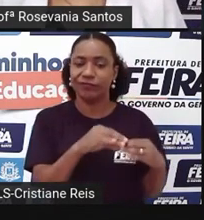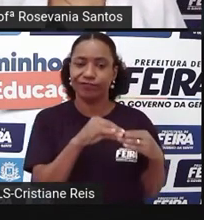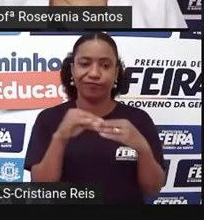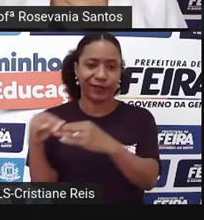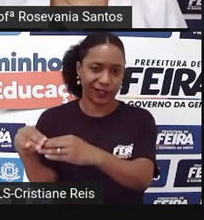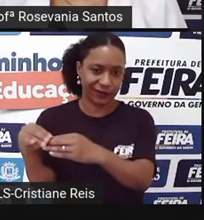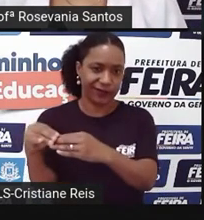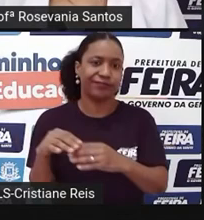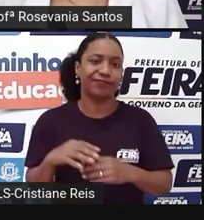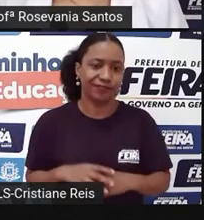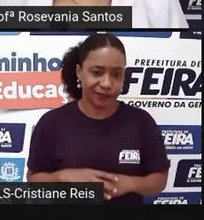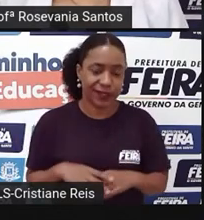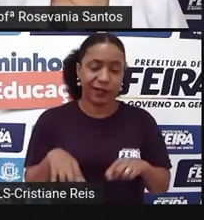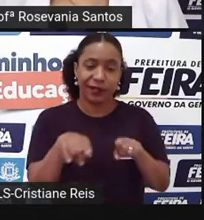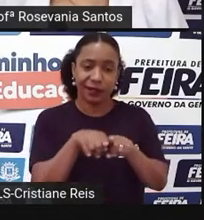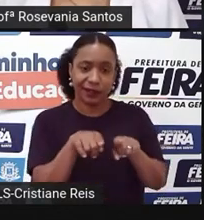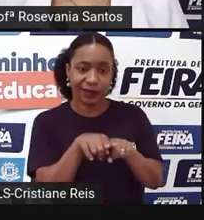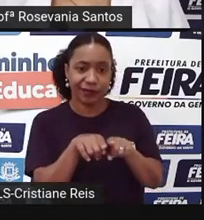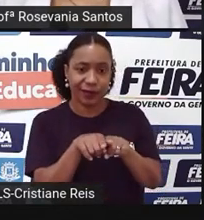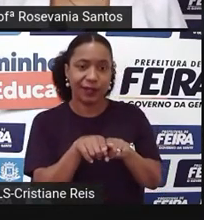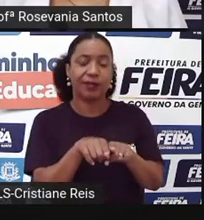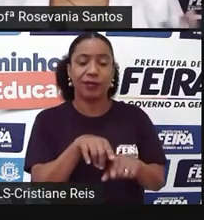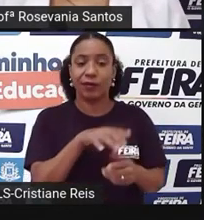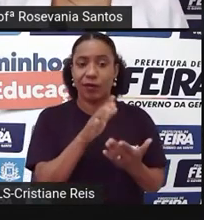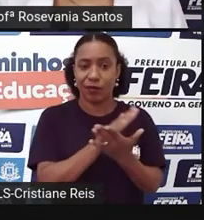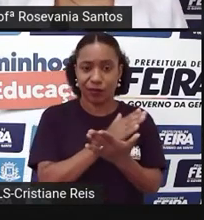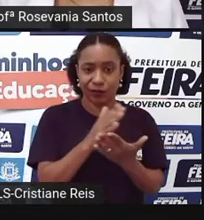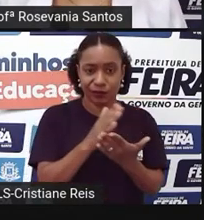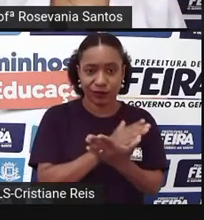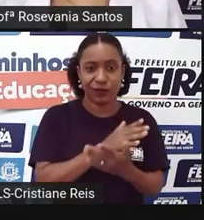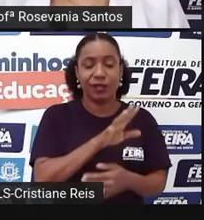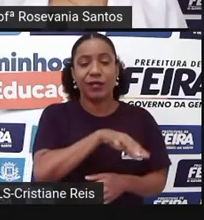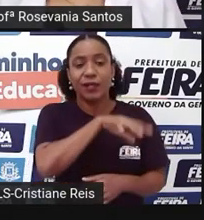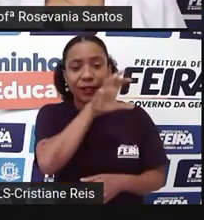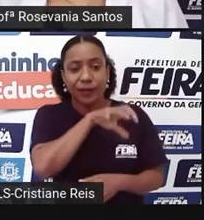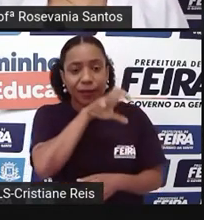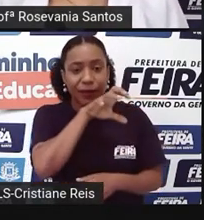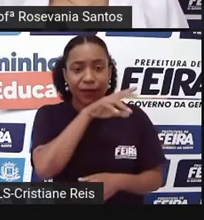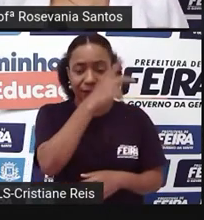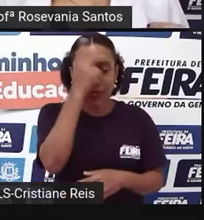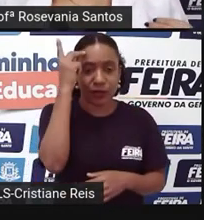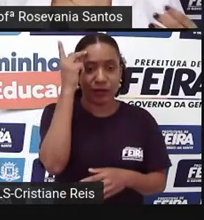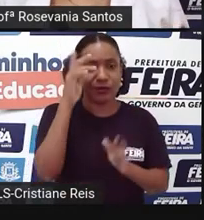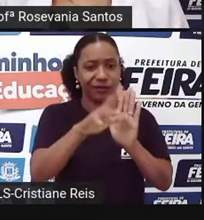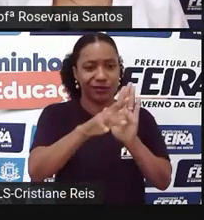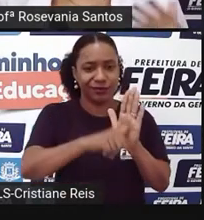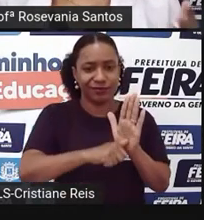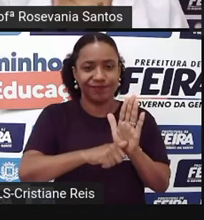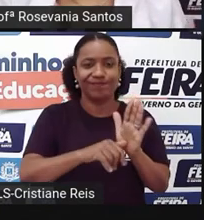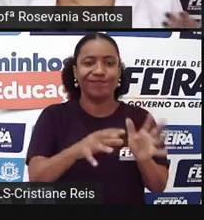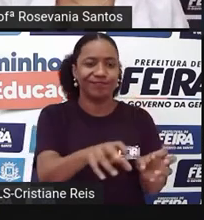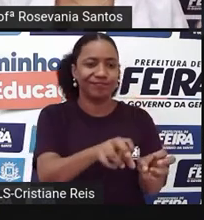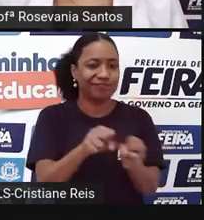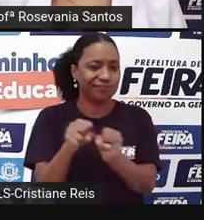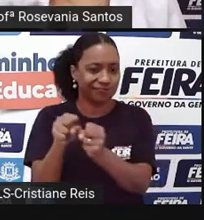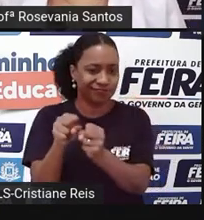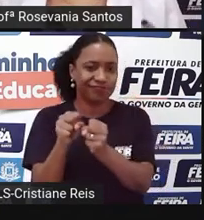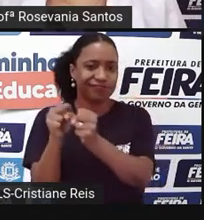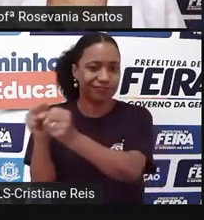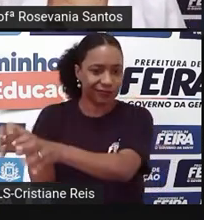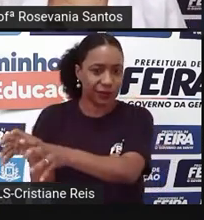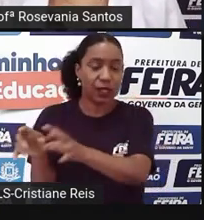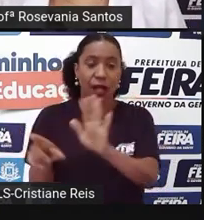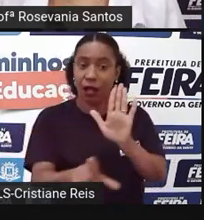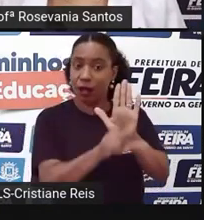tráfico de animais, que além de ser crime, né, aí não é só por conta, né, da lei, por